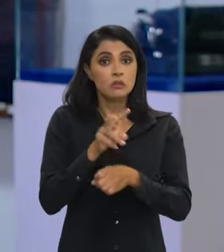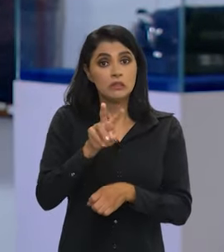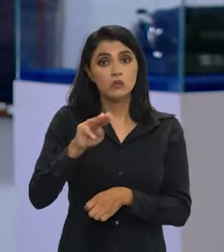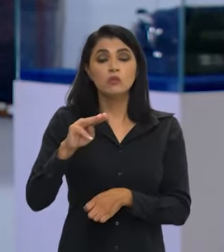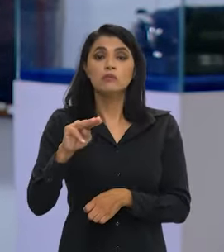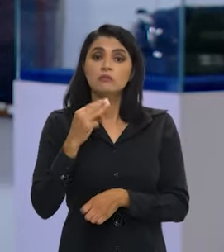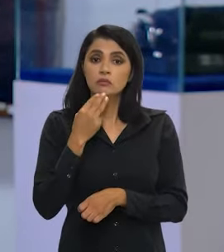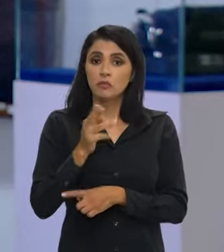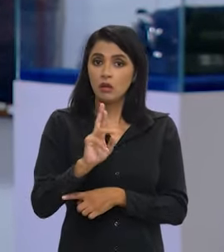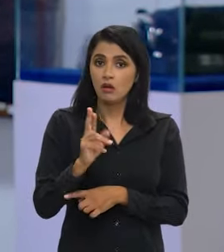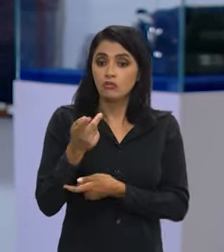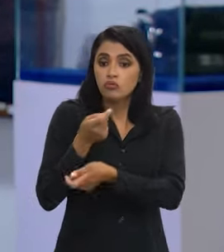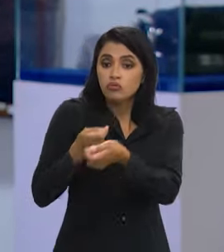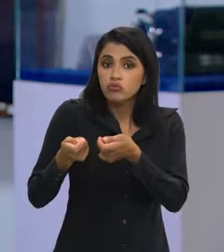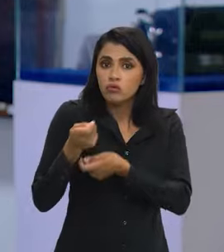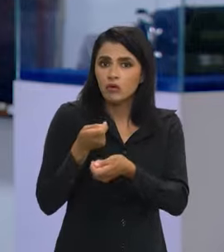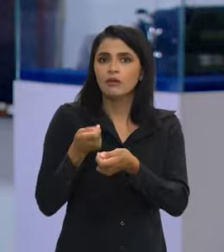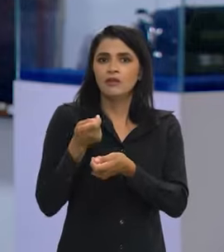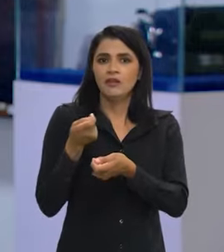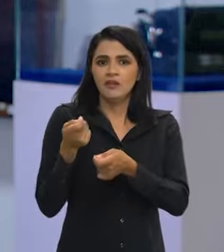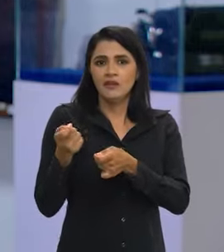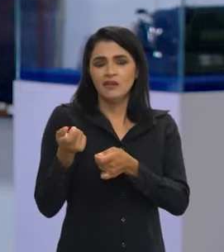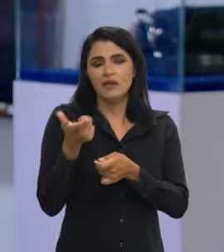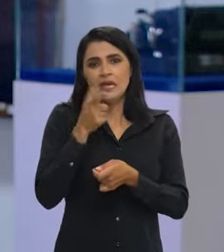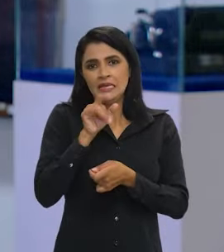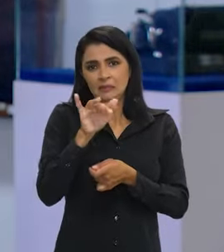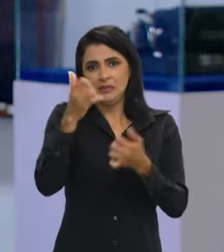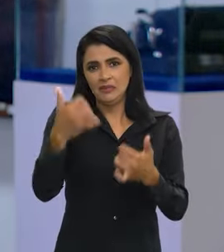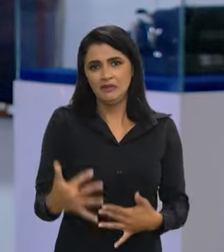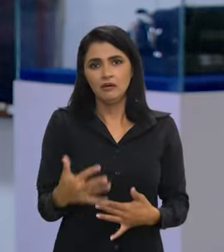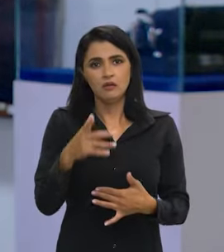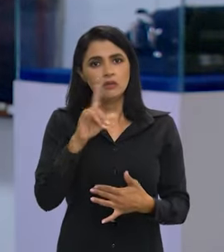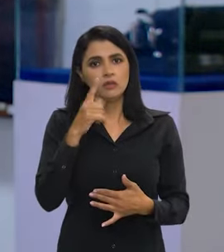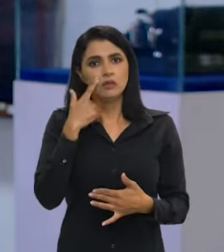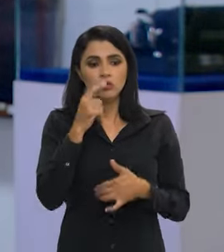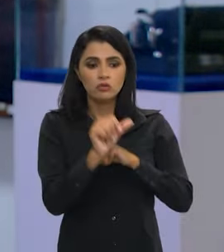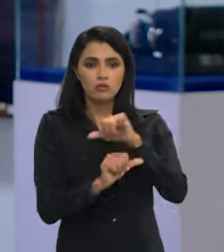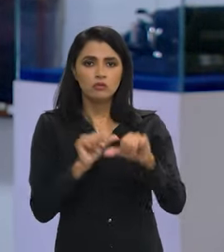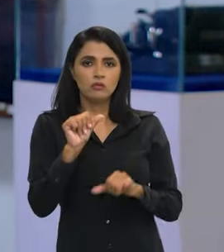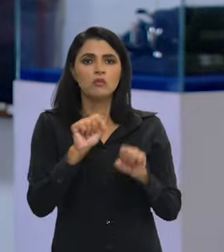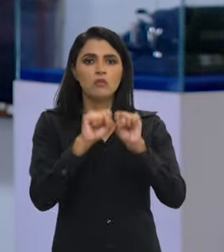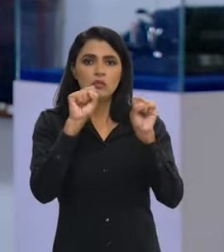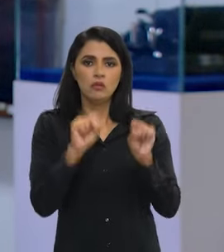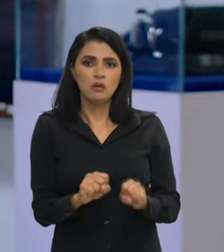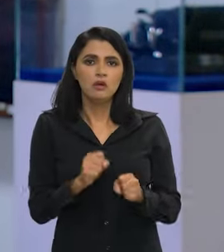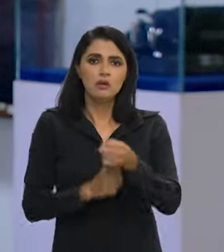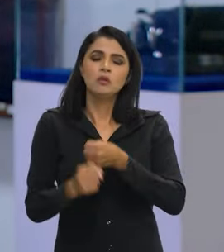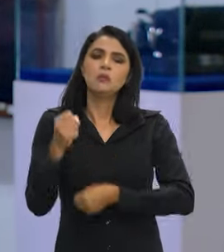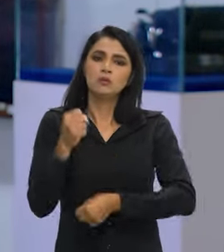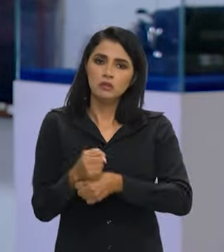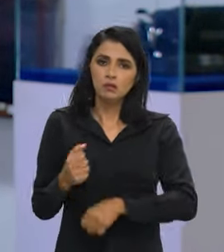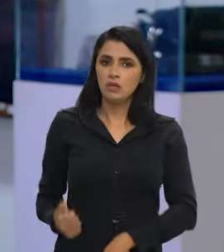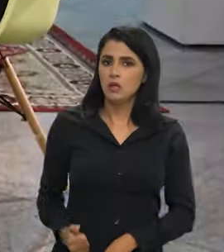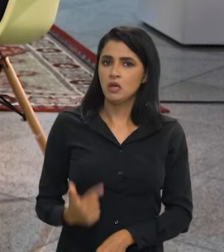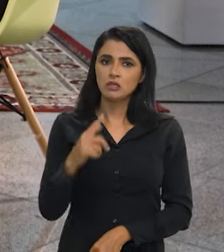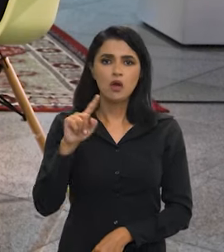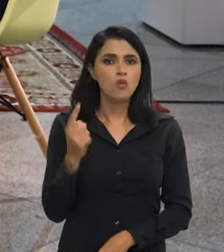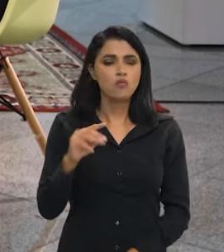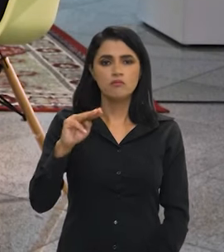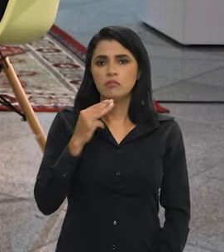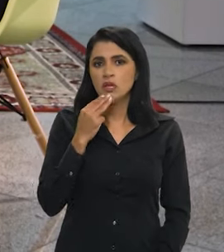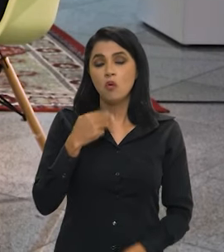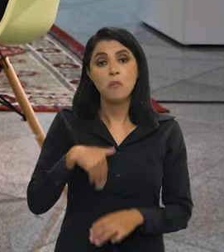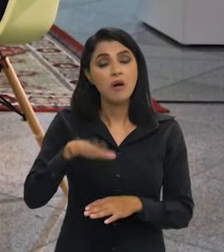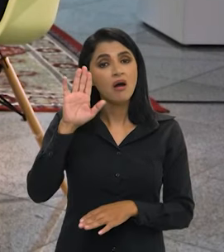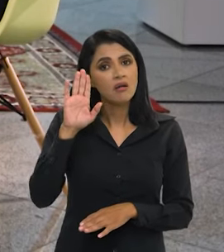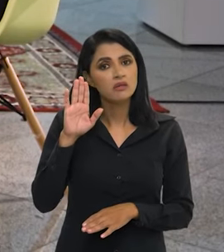para 5 bilhões de reais de economia. Ou seja, explicando, se a gente não mudasse o sistema, ano passado nós gastaríamos quase